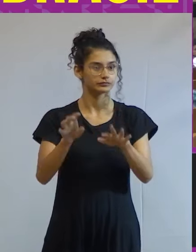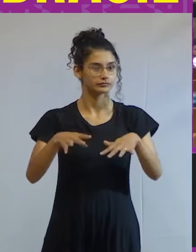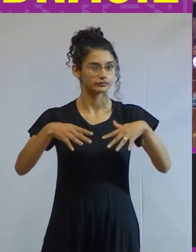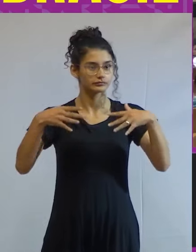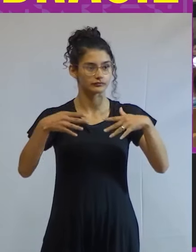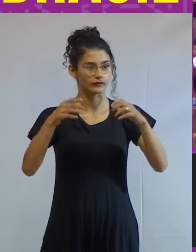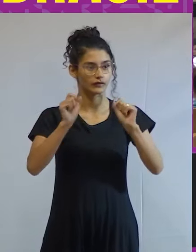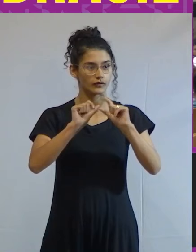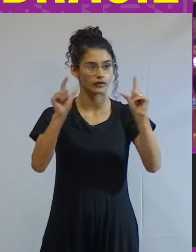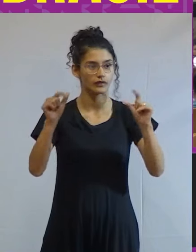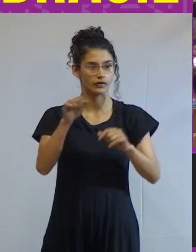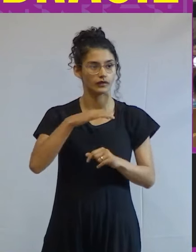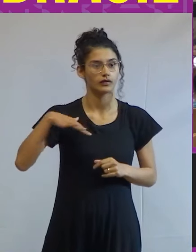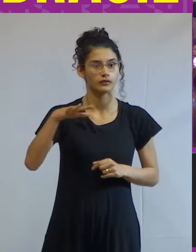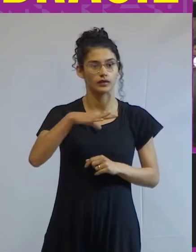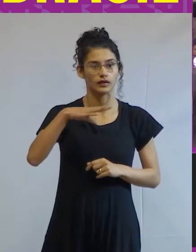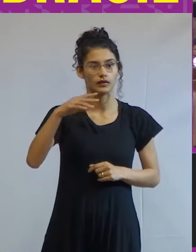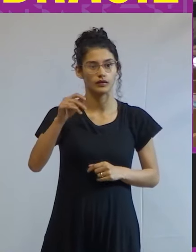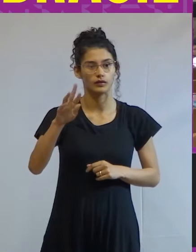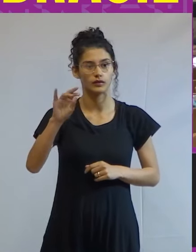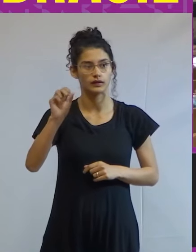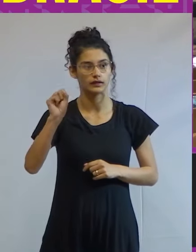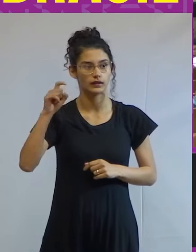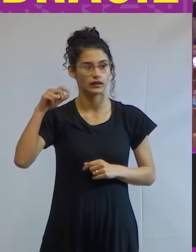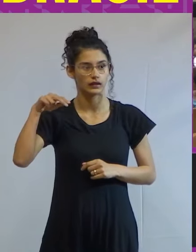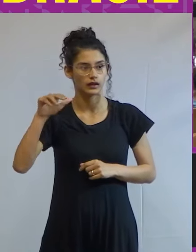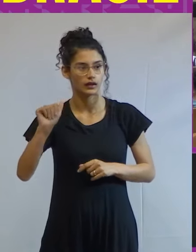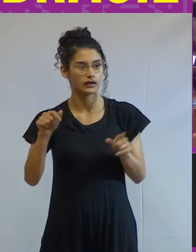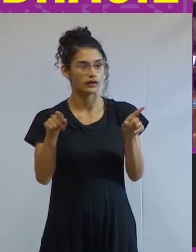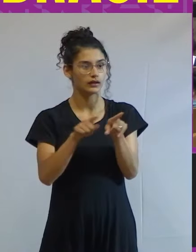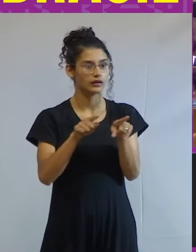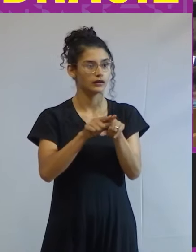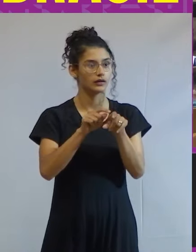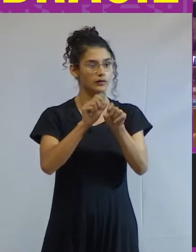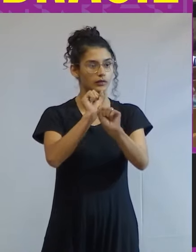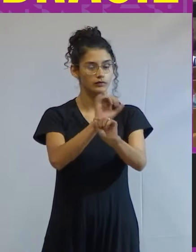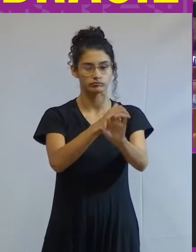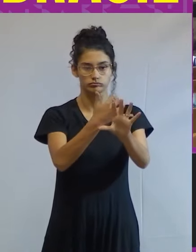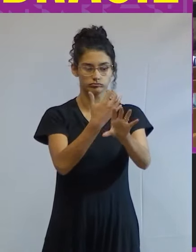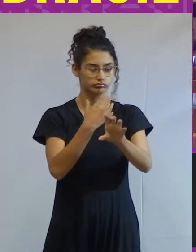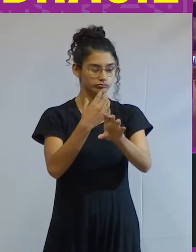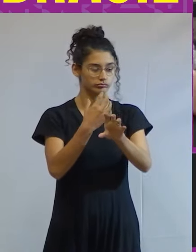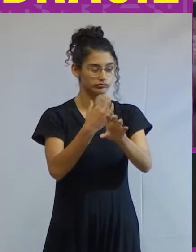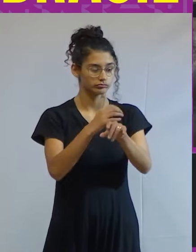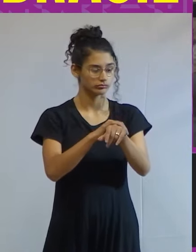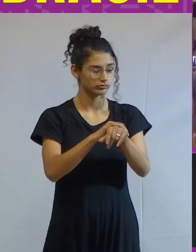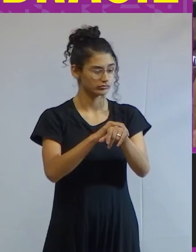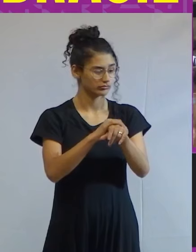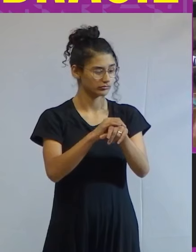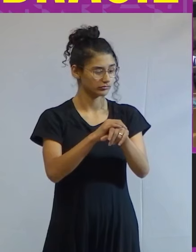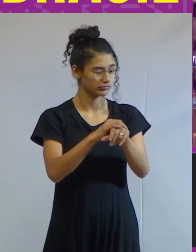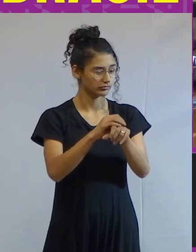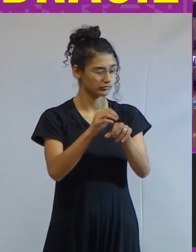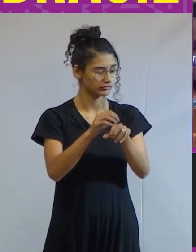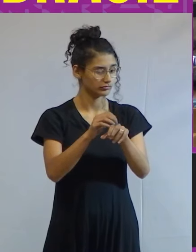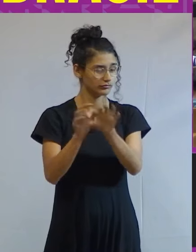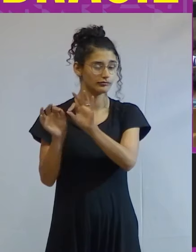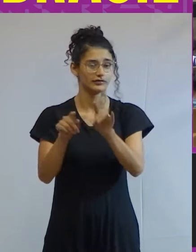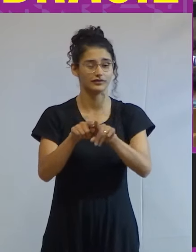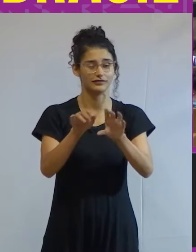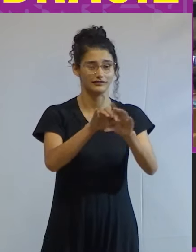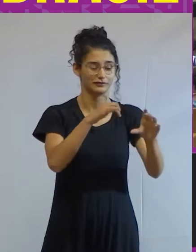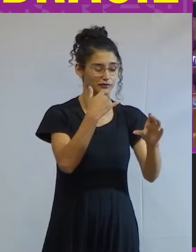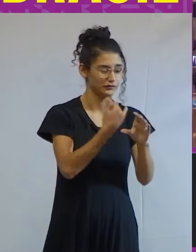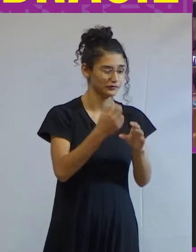Ischvan Yankson, do Espaço Brasiliana, também virtualmente, aqueles que nos acompanham no canal do YouTube, da